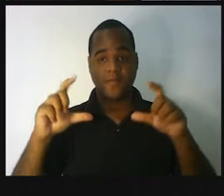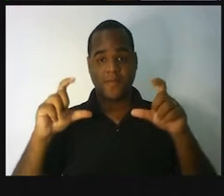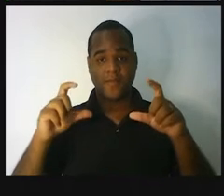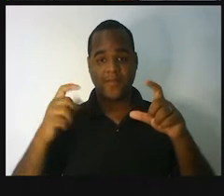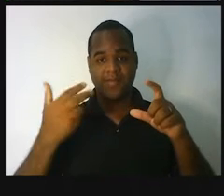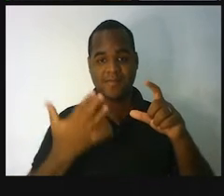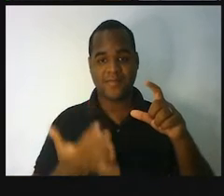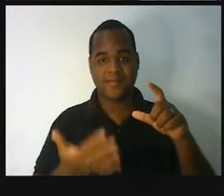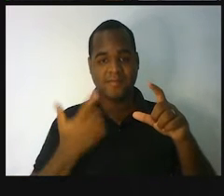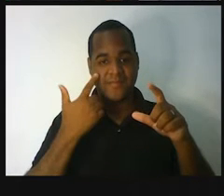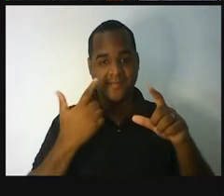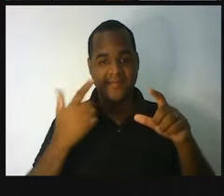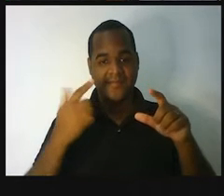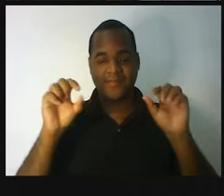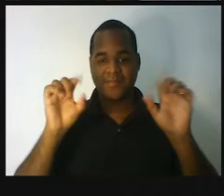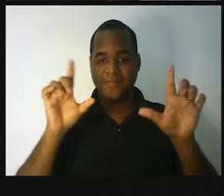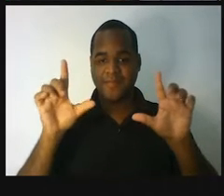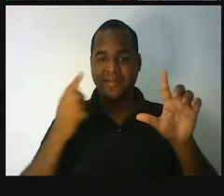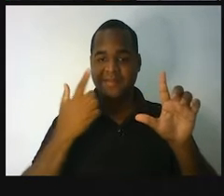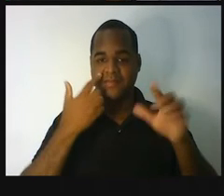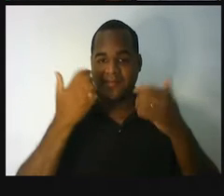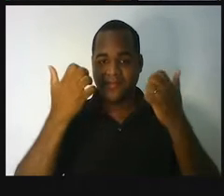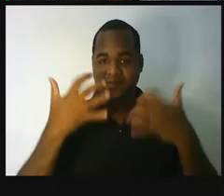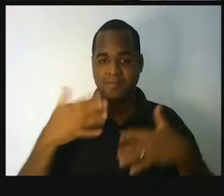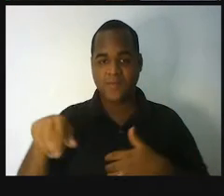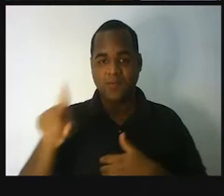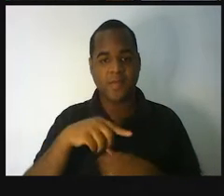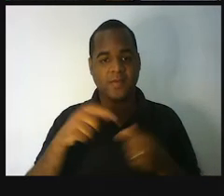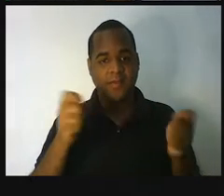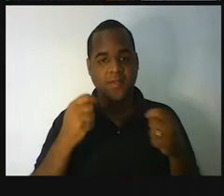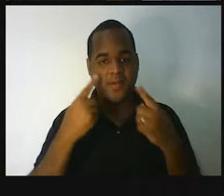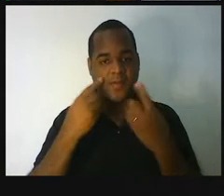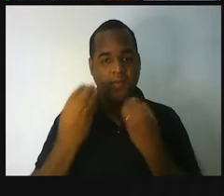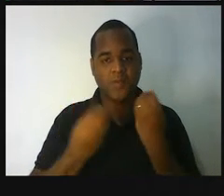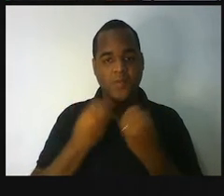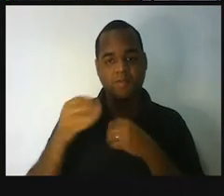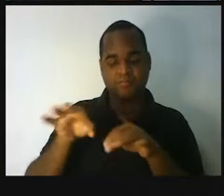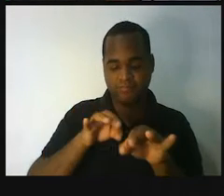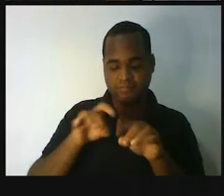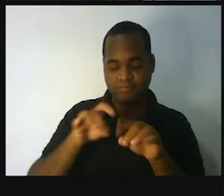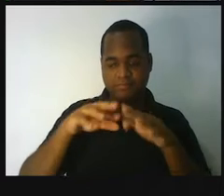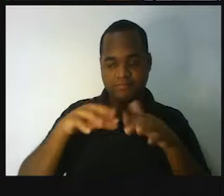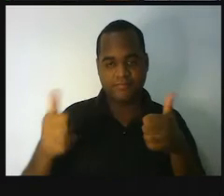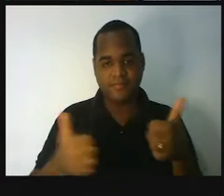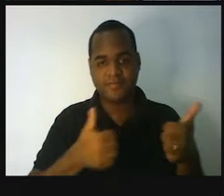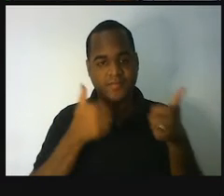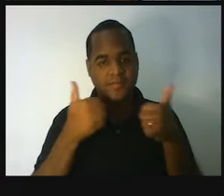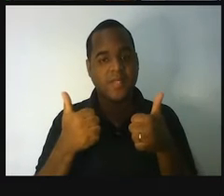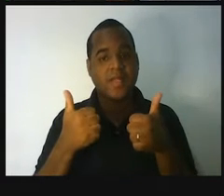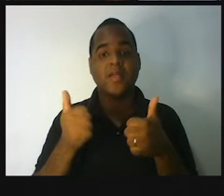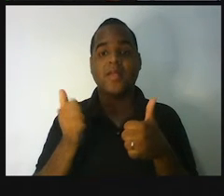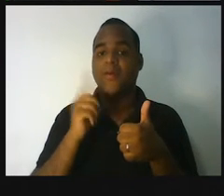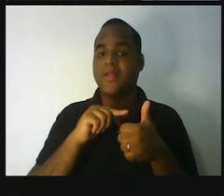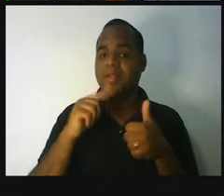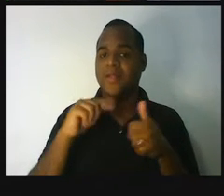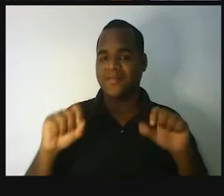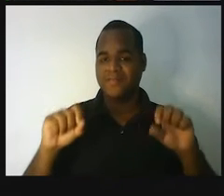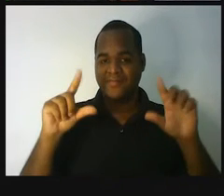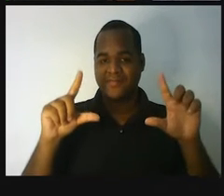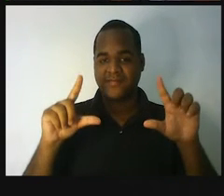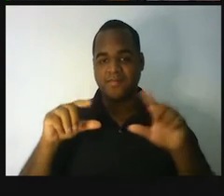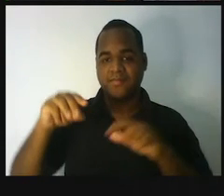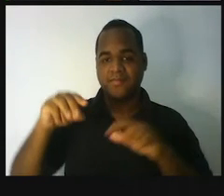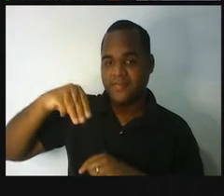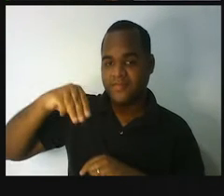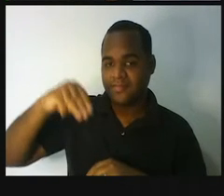colocando na tela e a gente ia descobrindo qual era a forma mais adequada de medir aquilo que aparecia na tela. Se era o